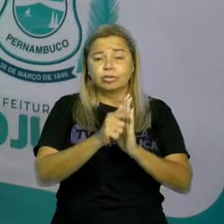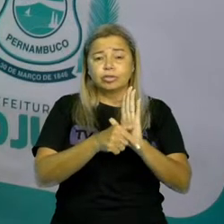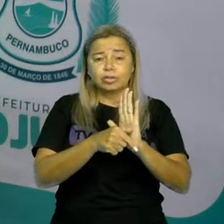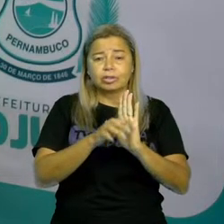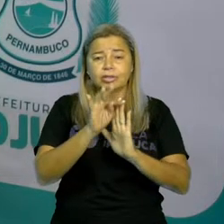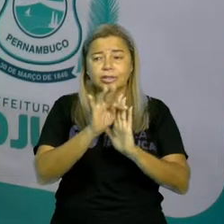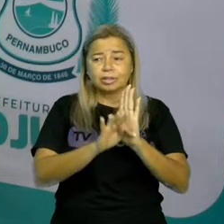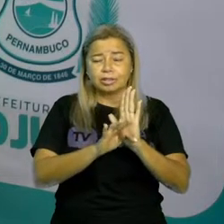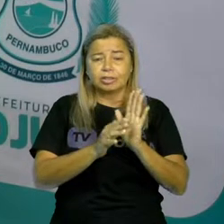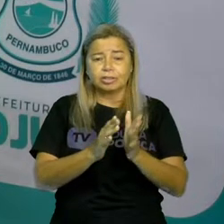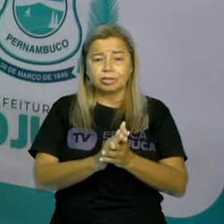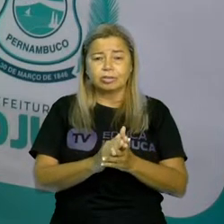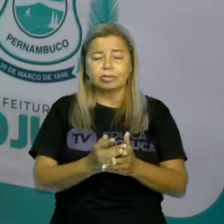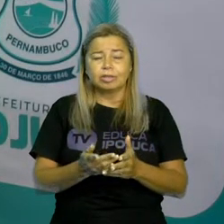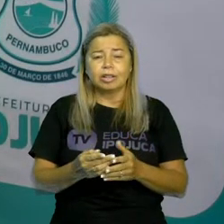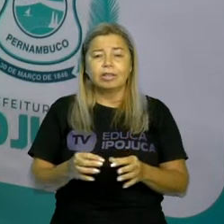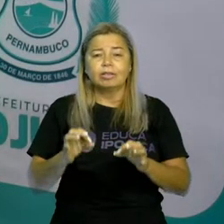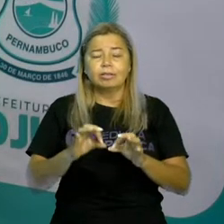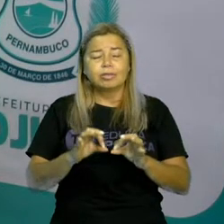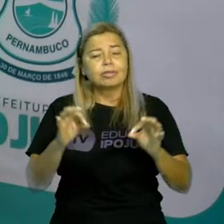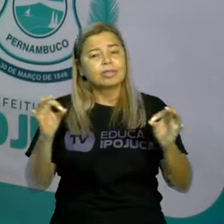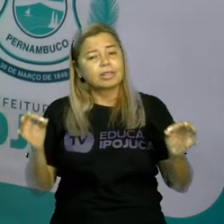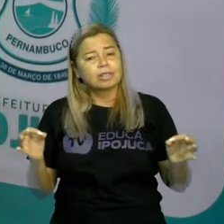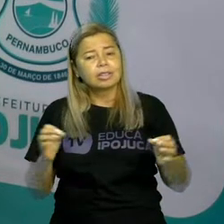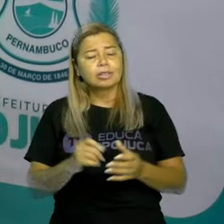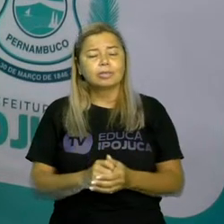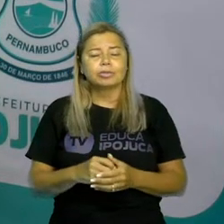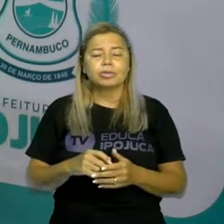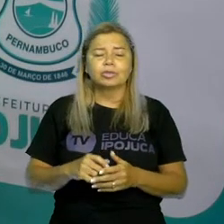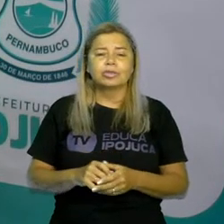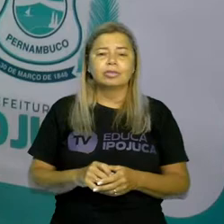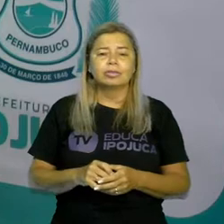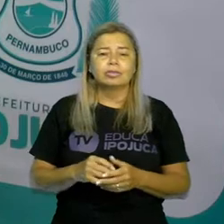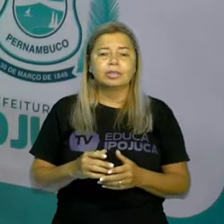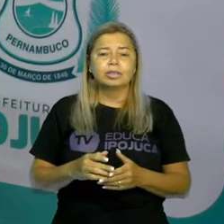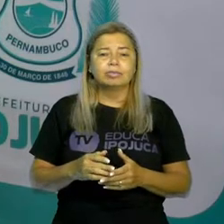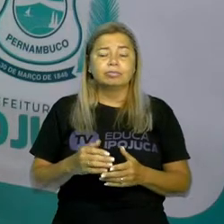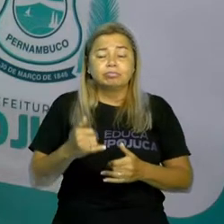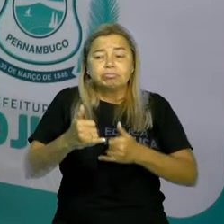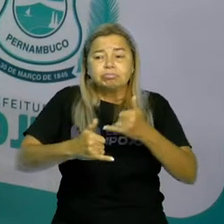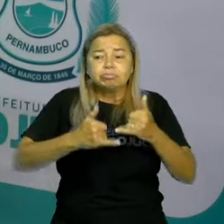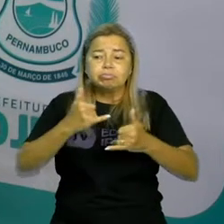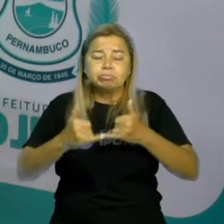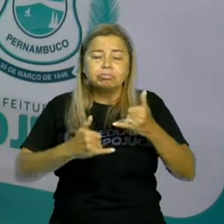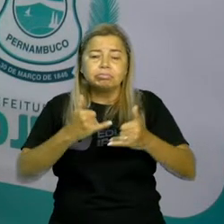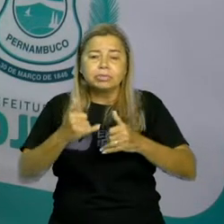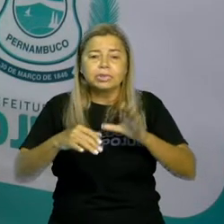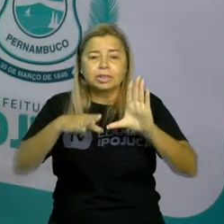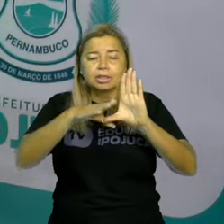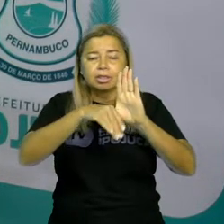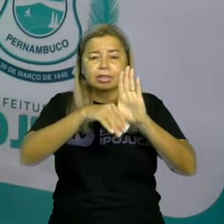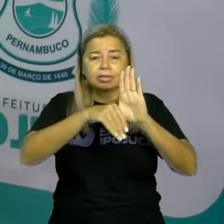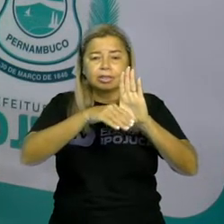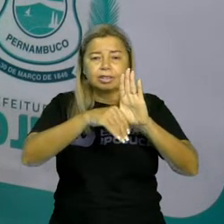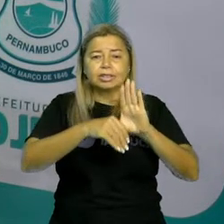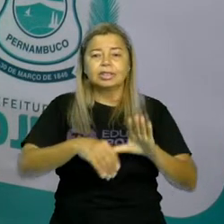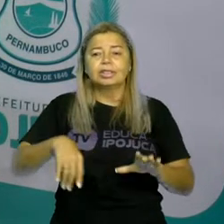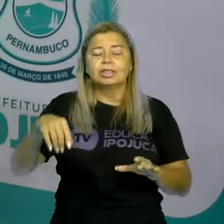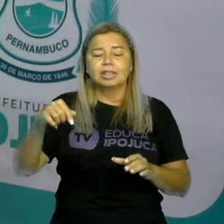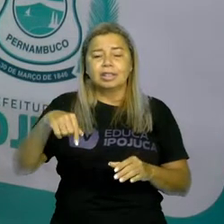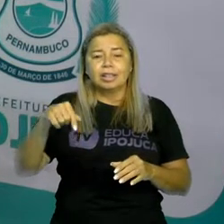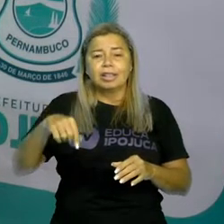textual popular. Geralmente, a gente brinca de trava-língua na nossa região do Nordeste, né?